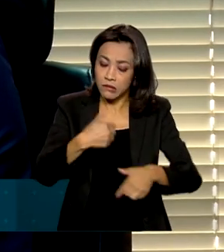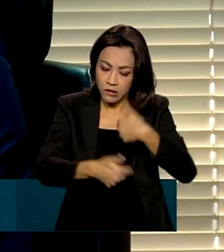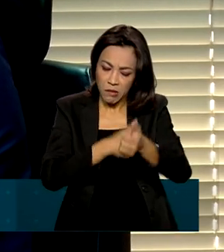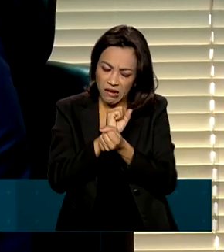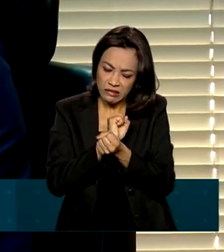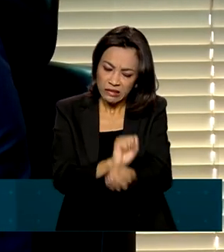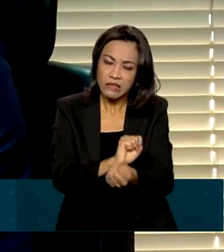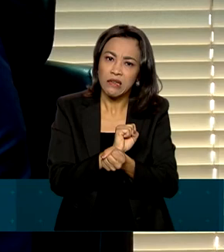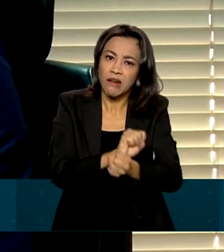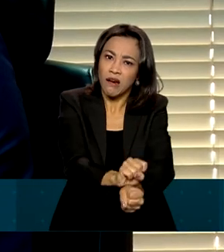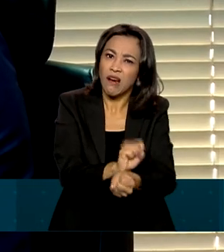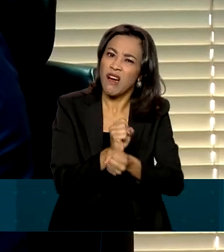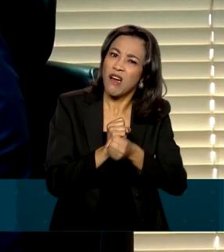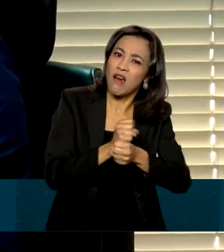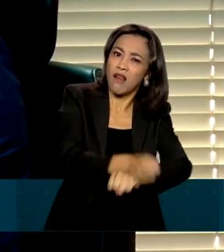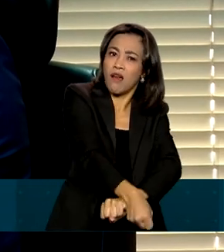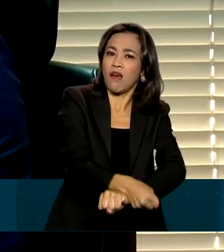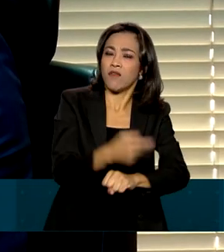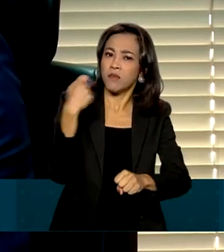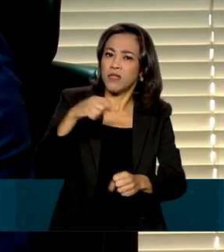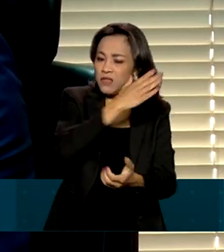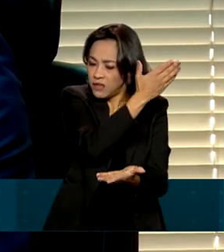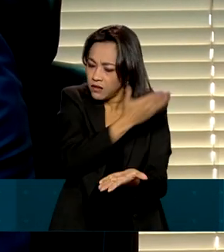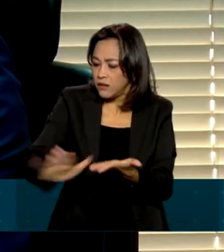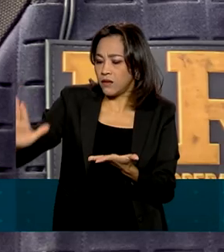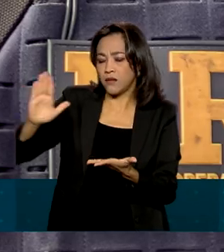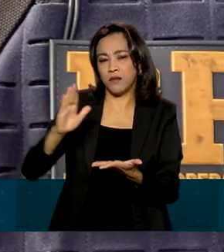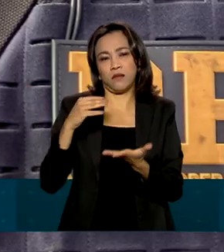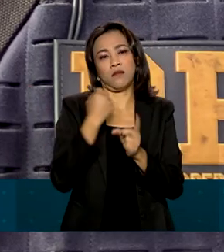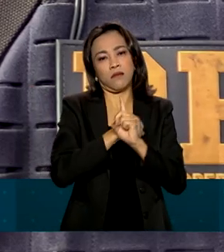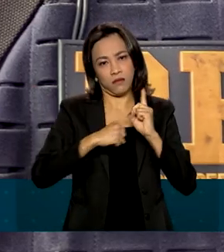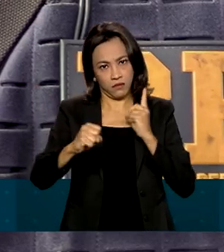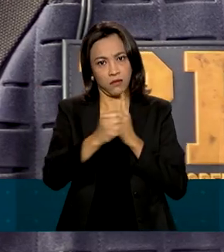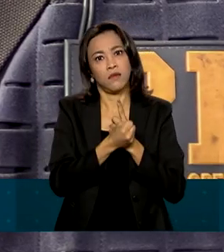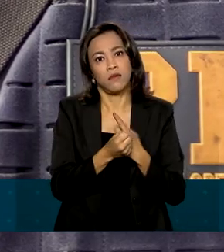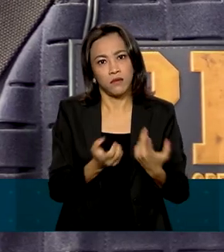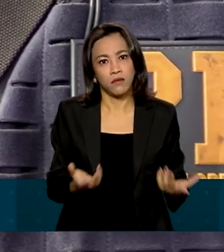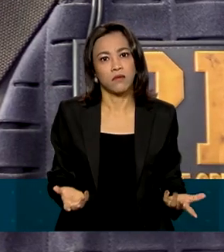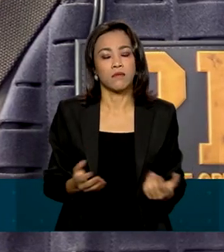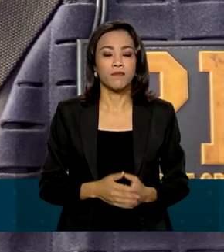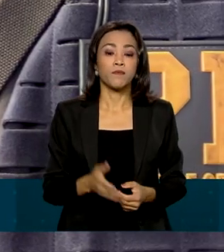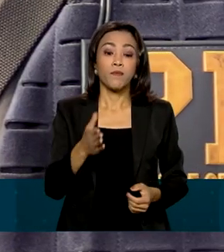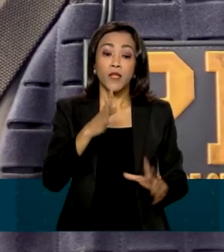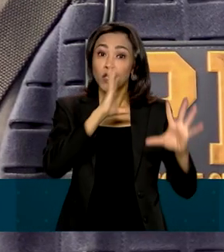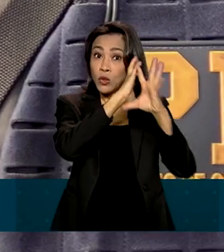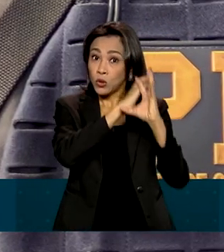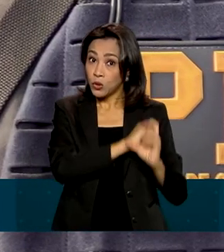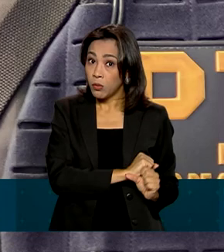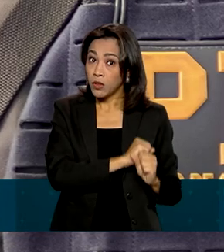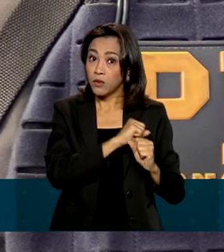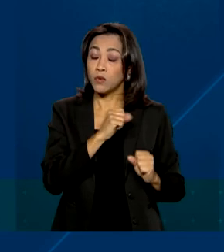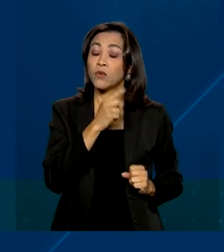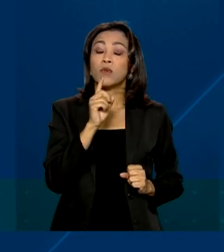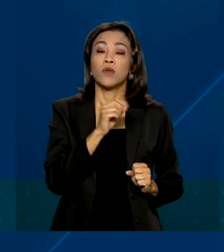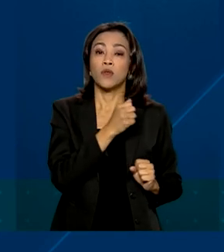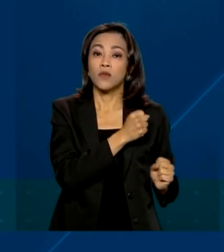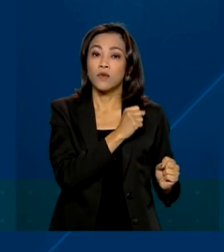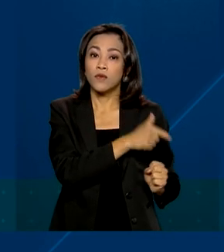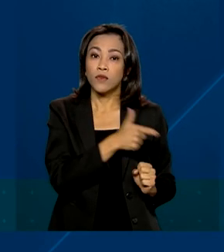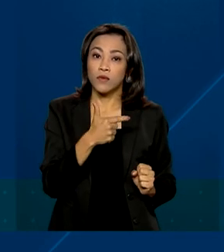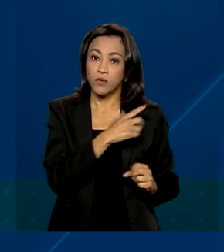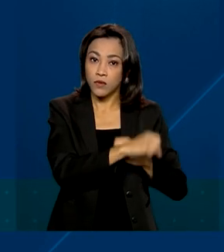devidamente extirpado da nossa sociedade. No total, só em 2022, foram feitas